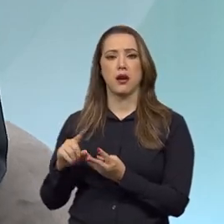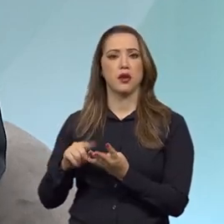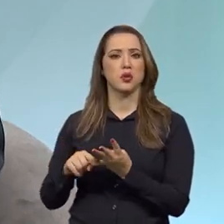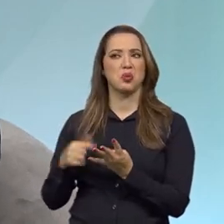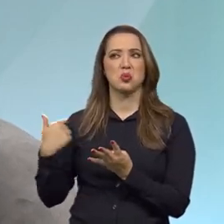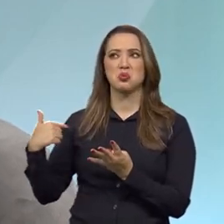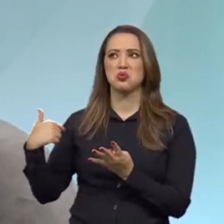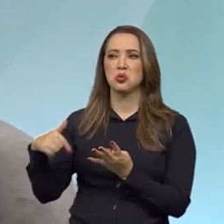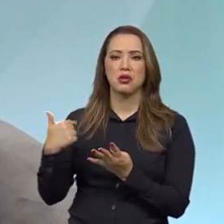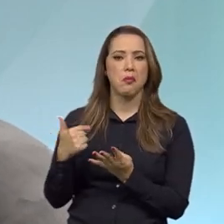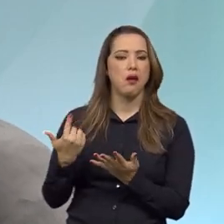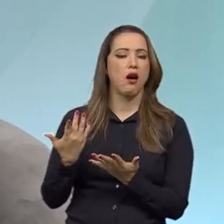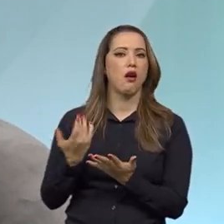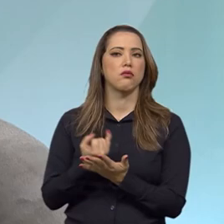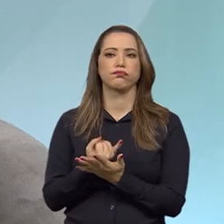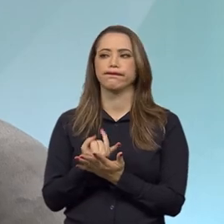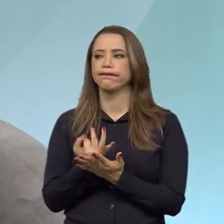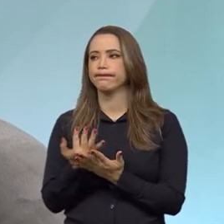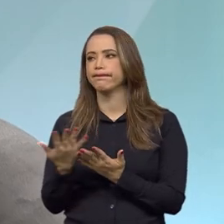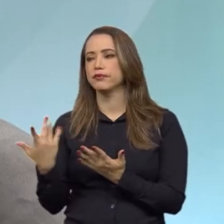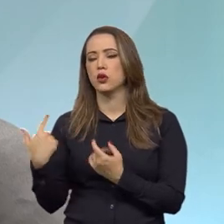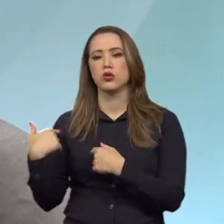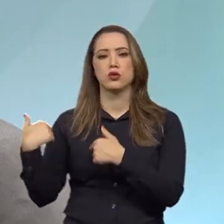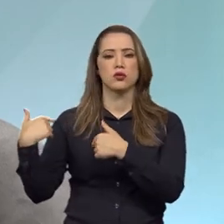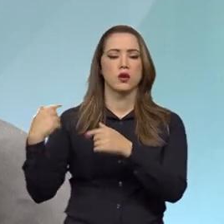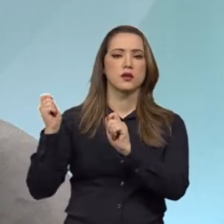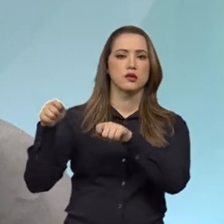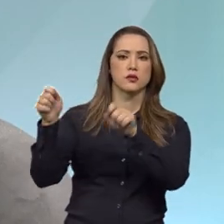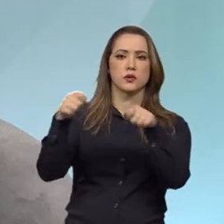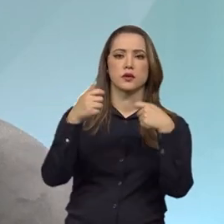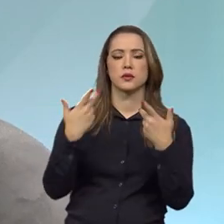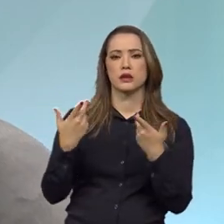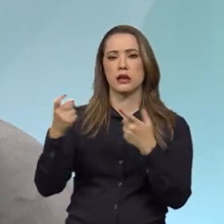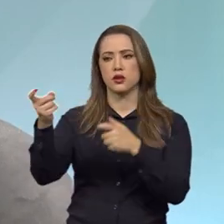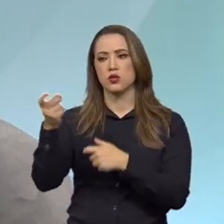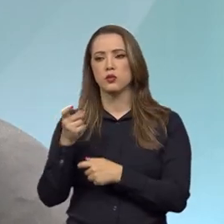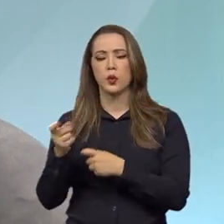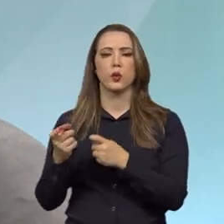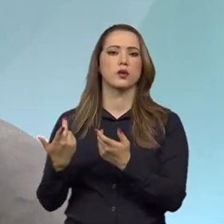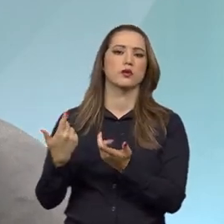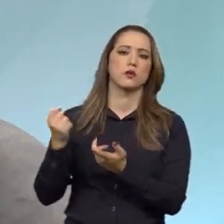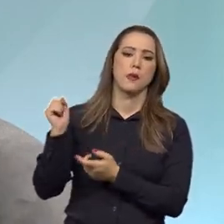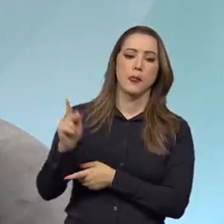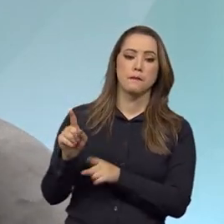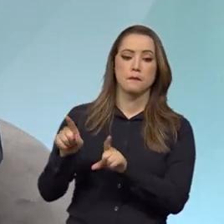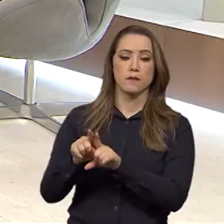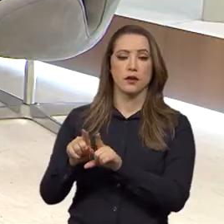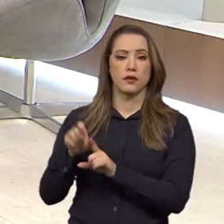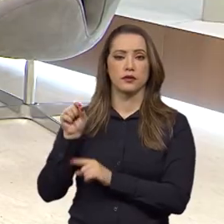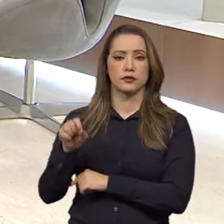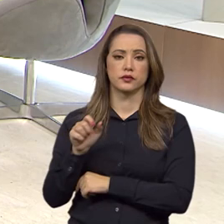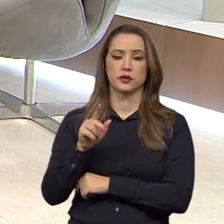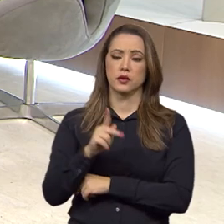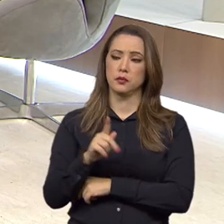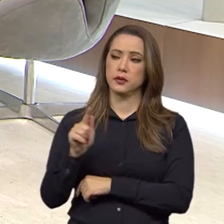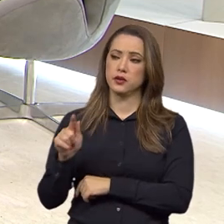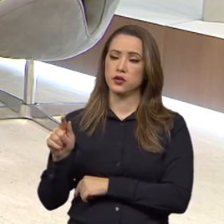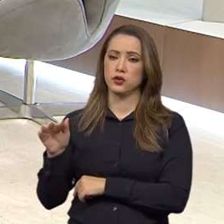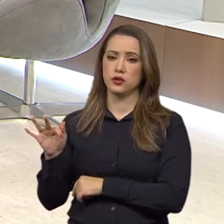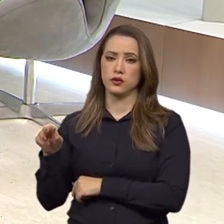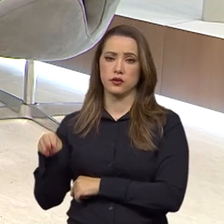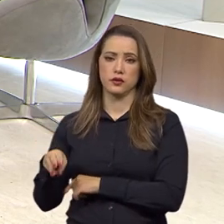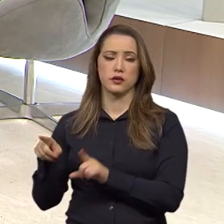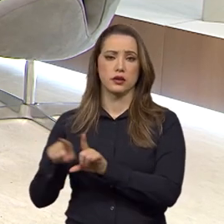tributárias. Essas que você bem citou são questões tributárias que ficam afetas à PGFN e também as não tributárias,